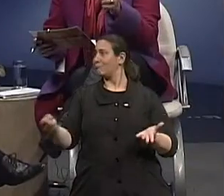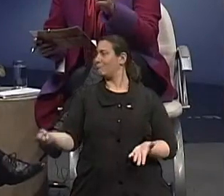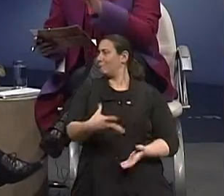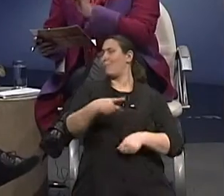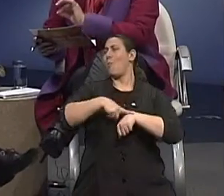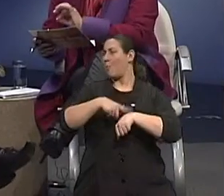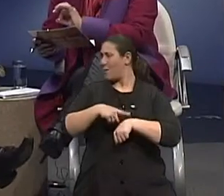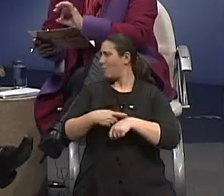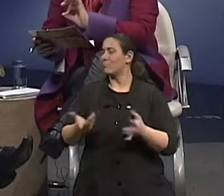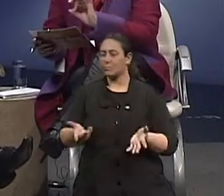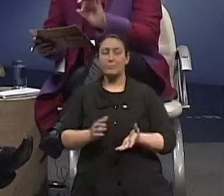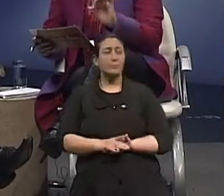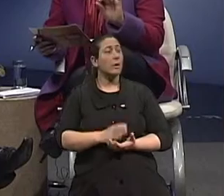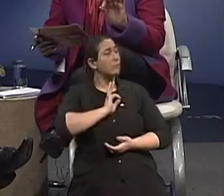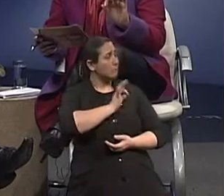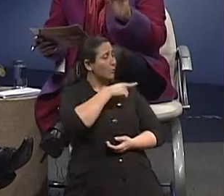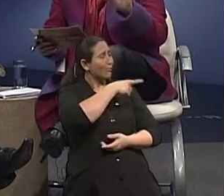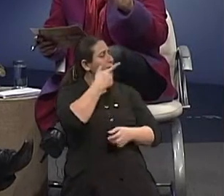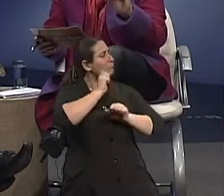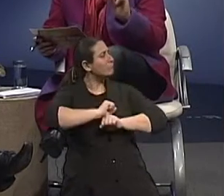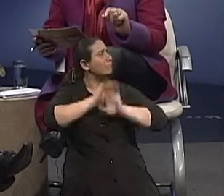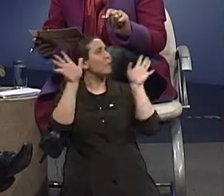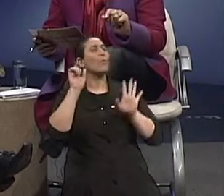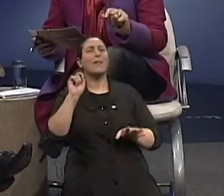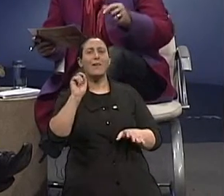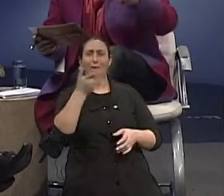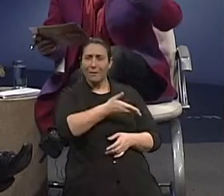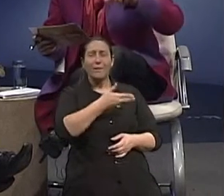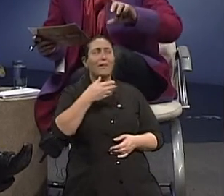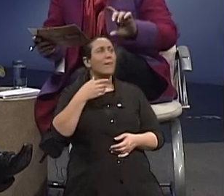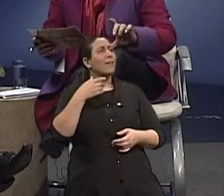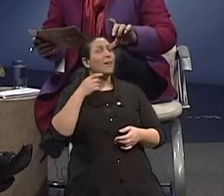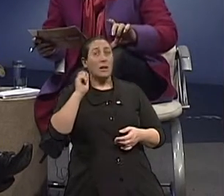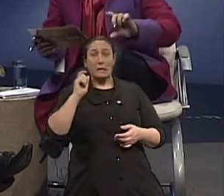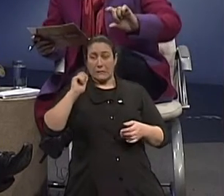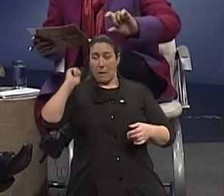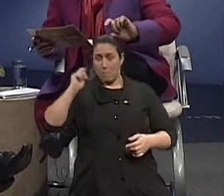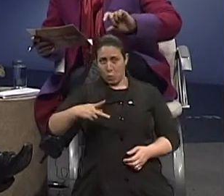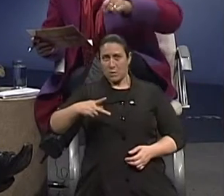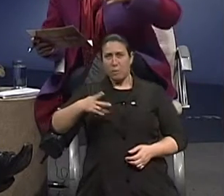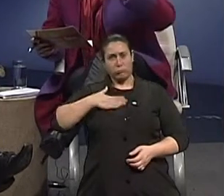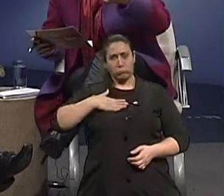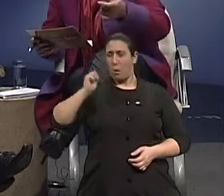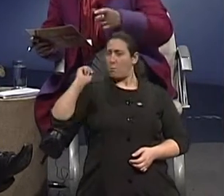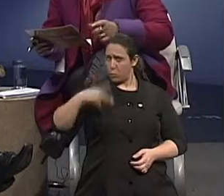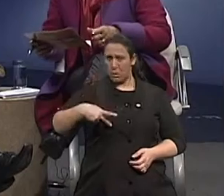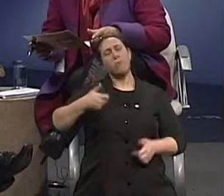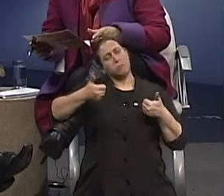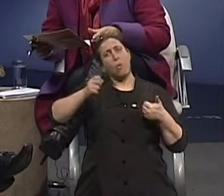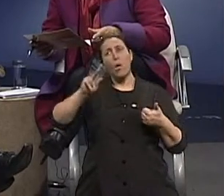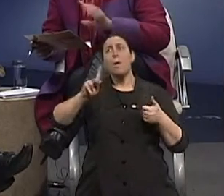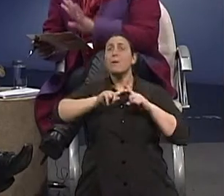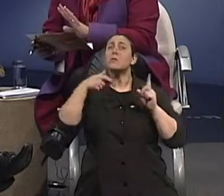falando aqui o seguinte, e o doutor está deixando muito claro, doutor Terra, é que, na realidade, se aposentar sim, deixar de fazer um trabalho,